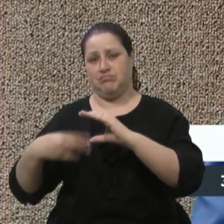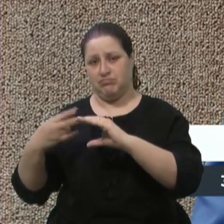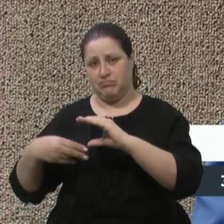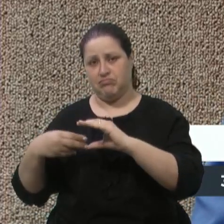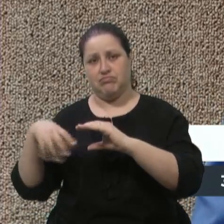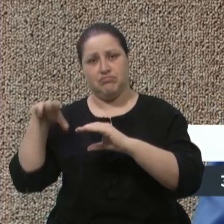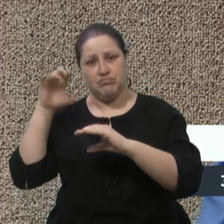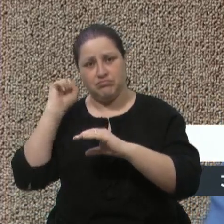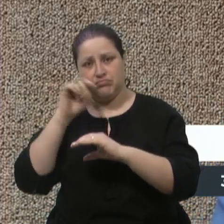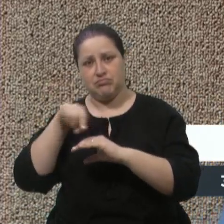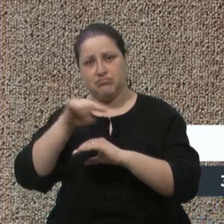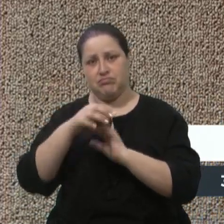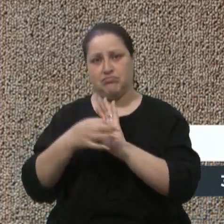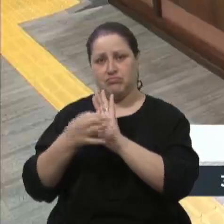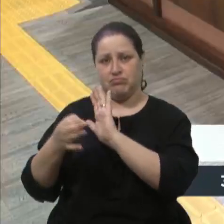desburocratizando cada vez mais. Muito obrigado.